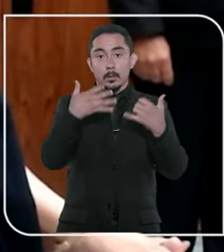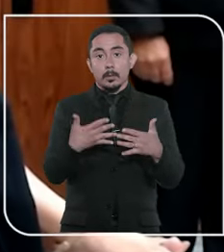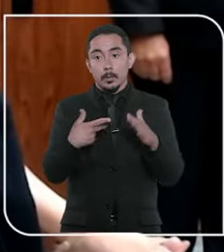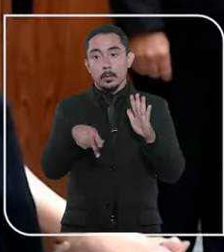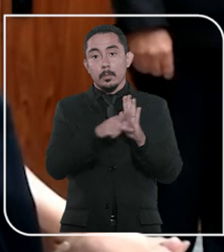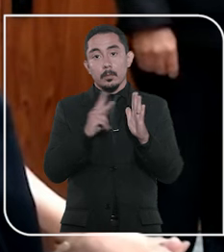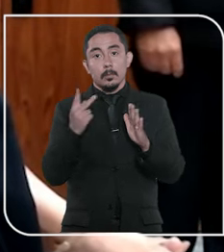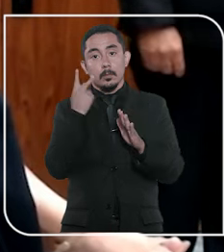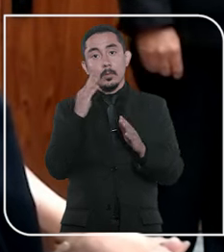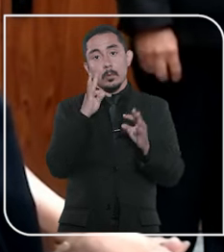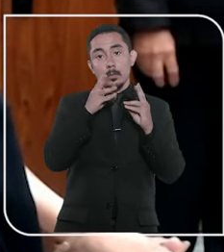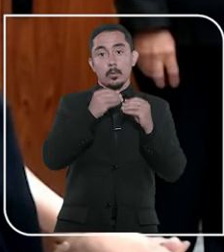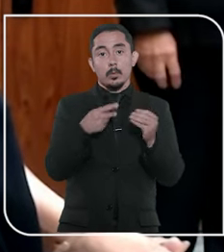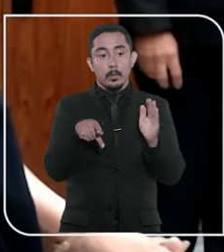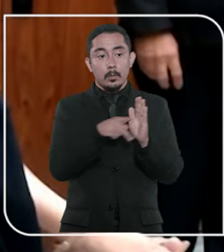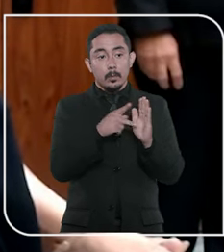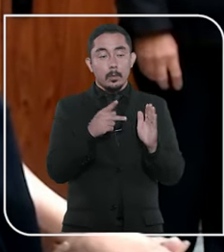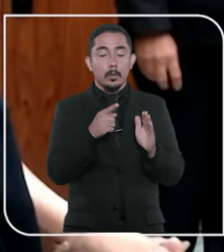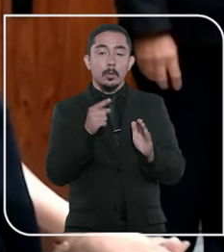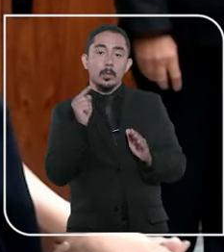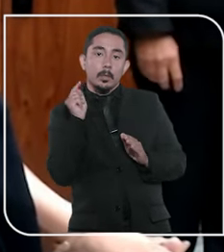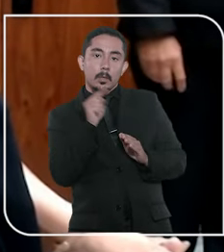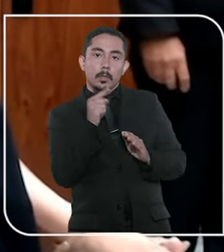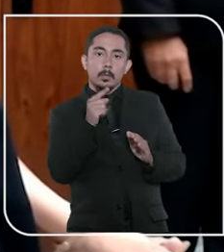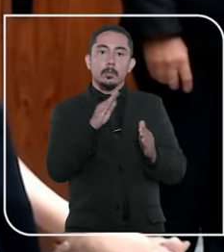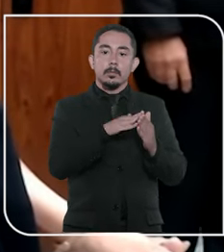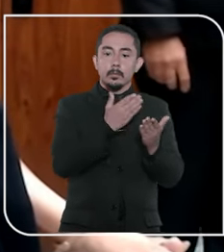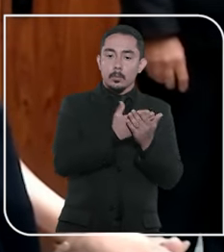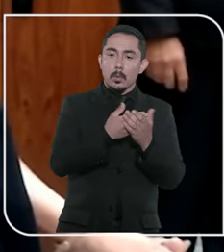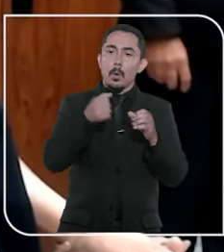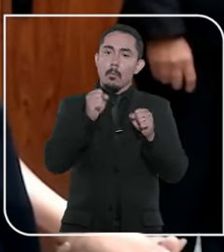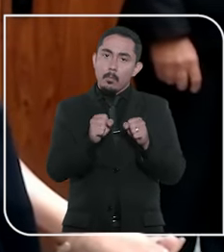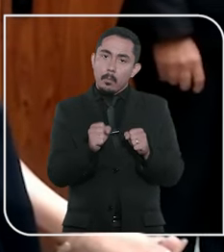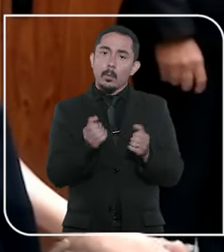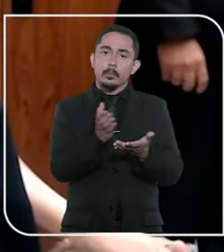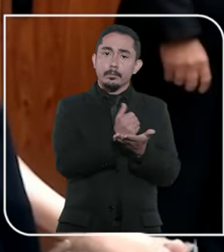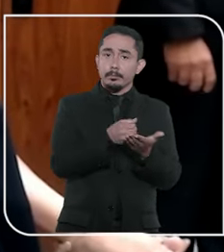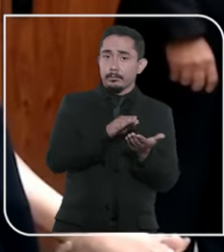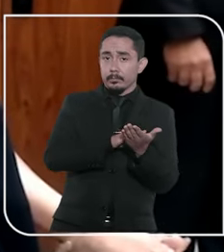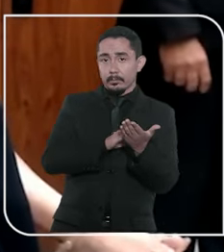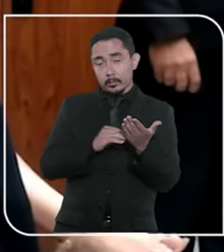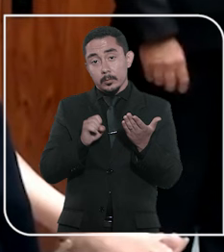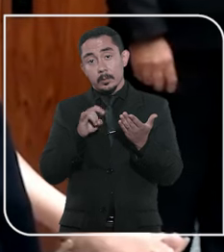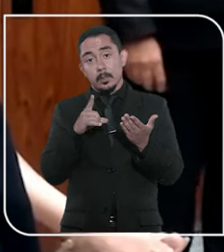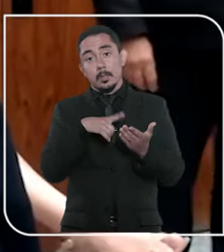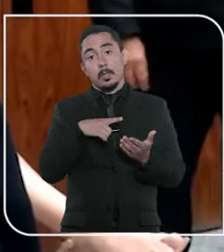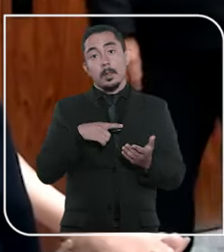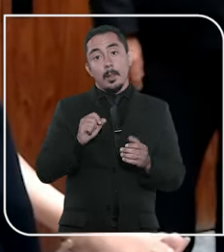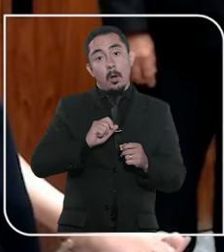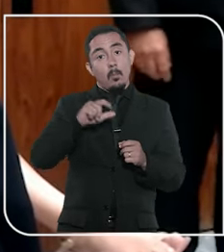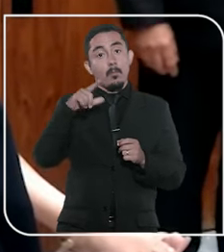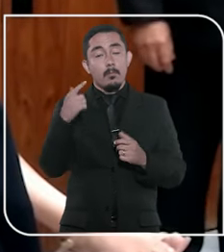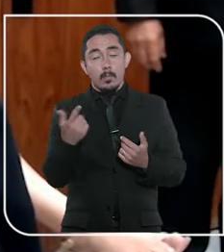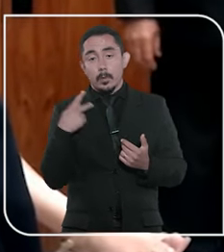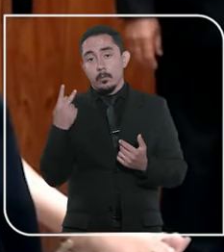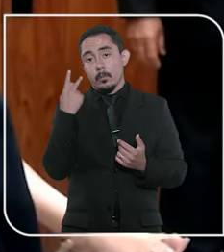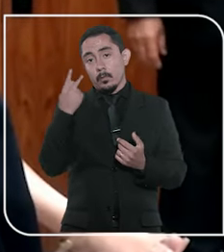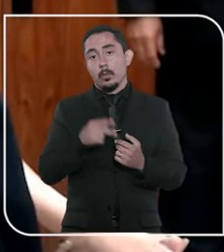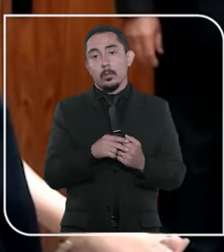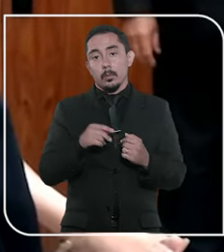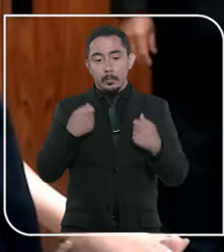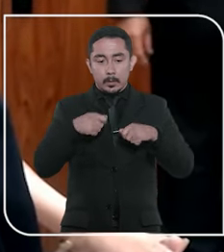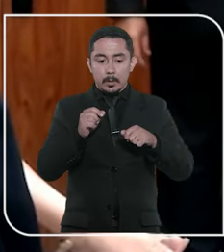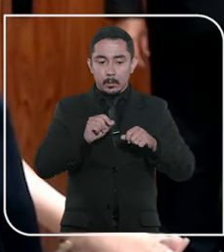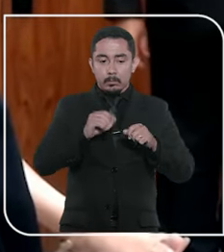de acordo com a lei que dispõe sobre o valor total das anuidades escolares, A cobrança adicional pode ocorrer nos períodos que tenham relação